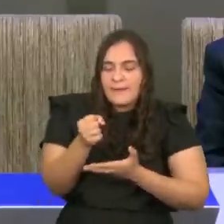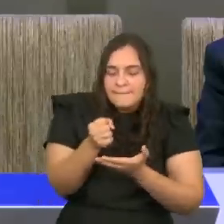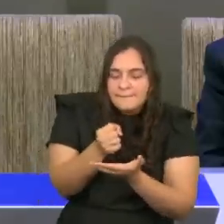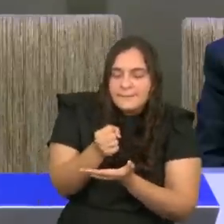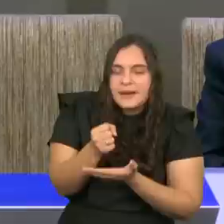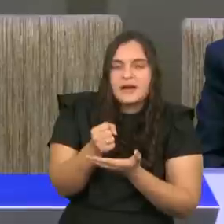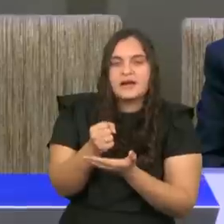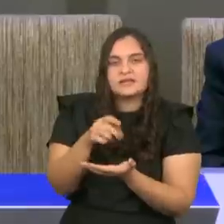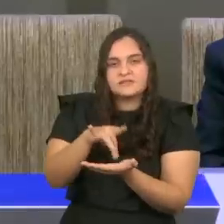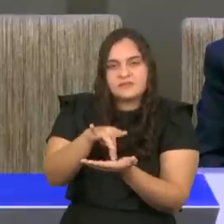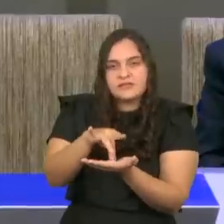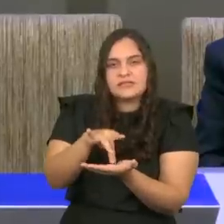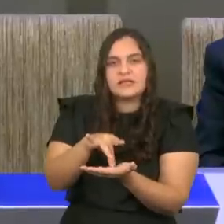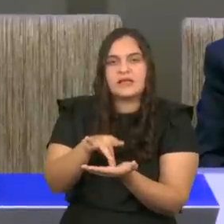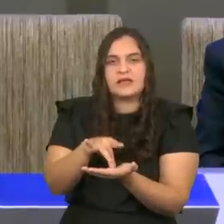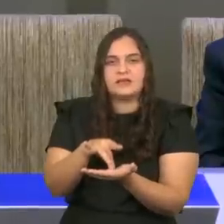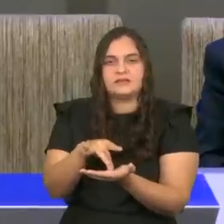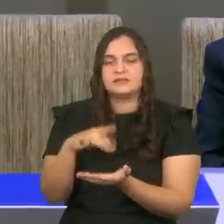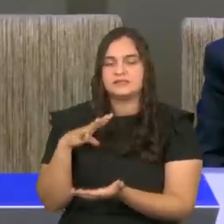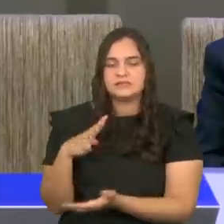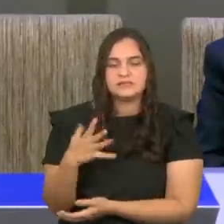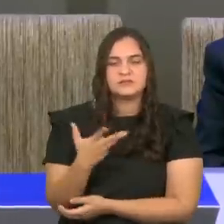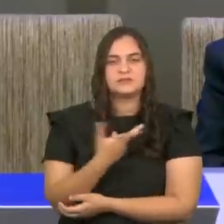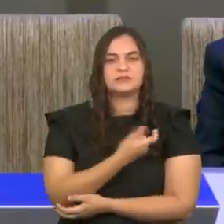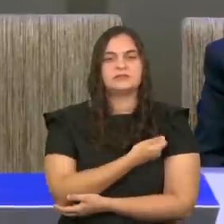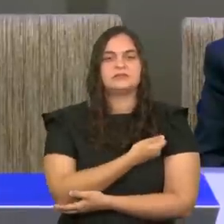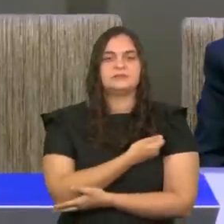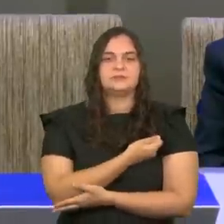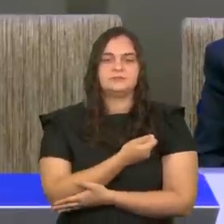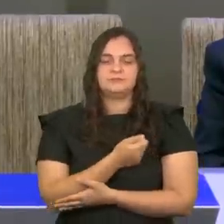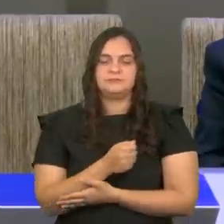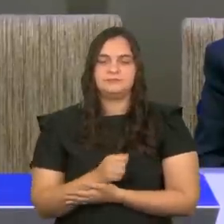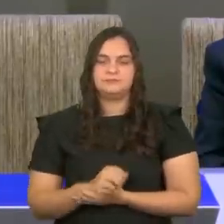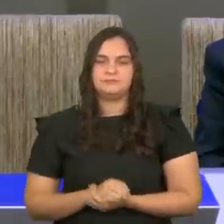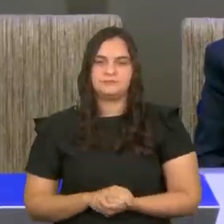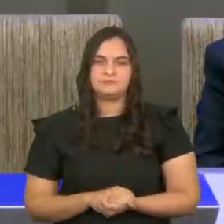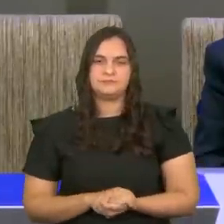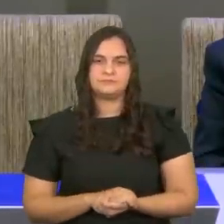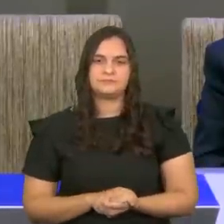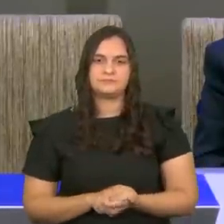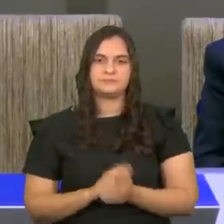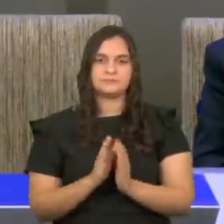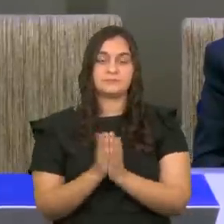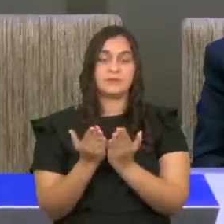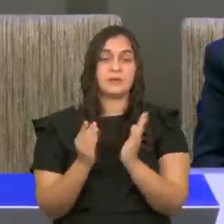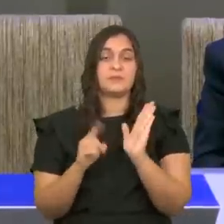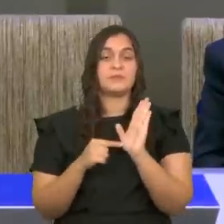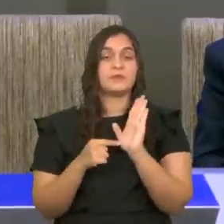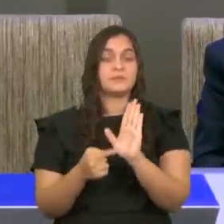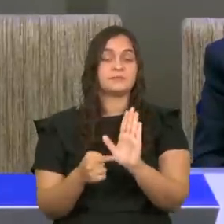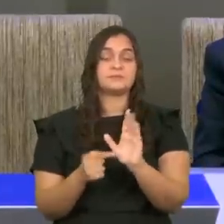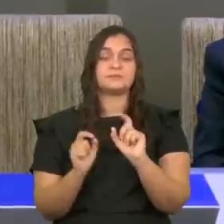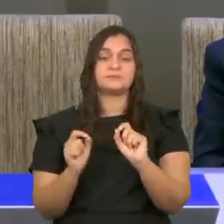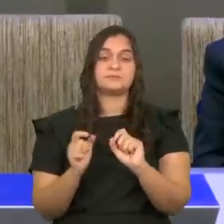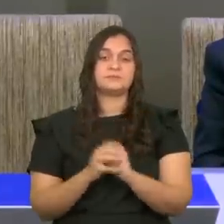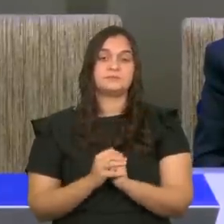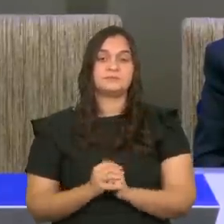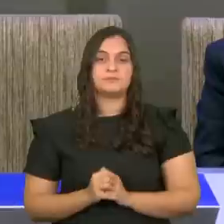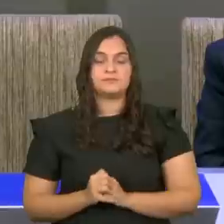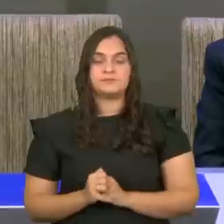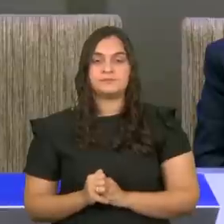salvação. Aleluia! A Bíblia, ou alguns historiadores,